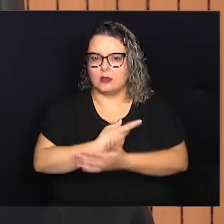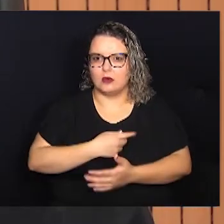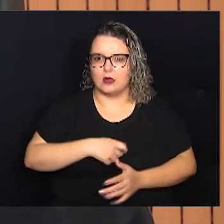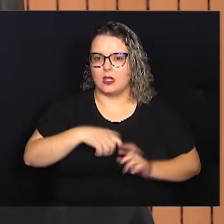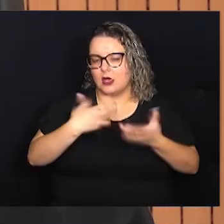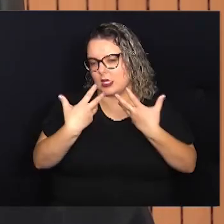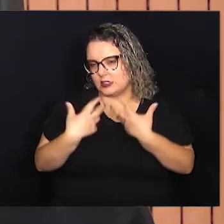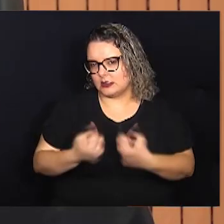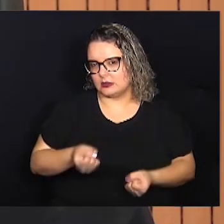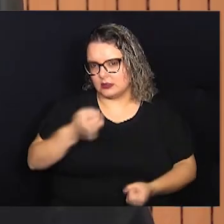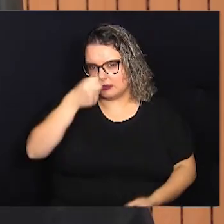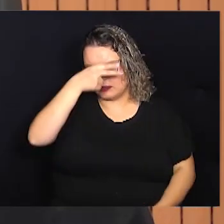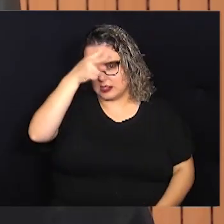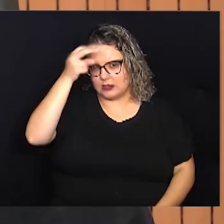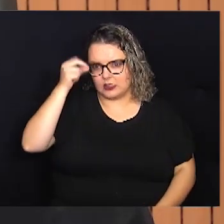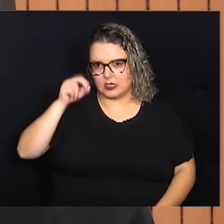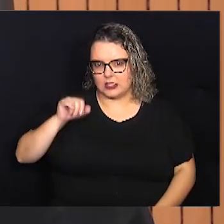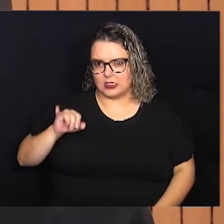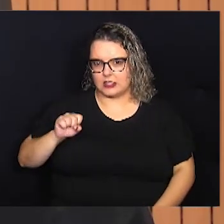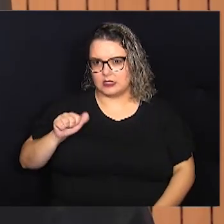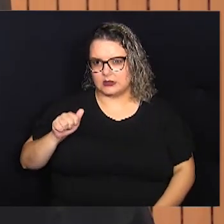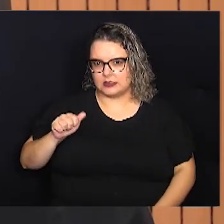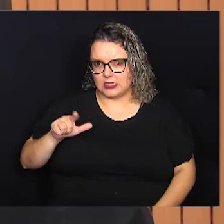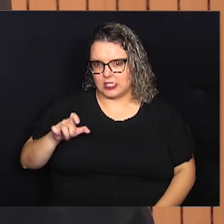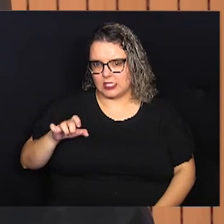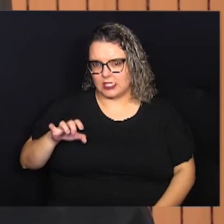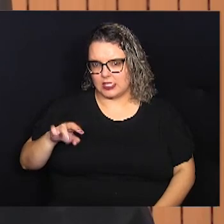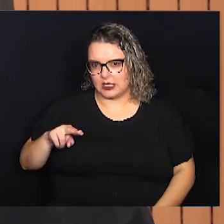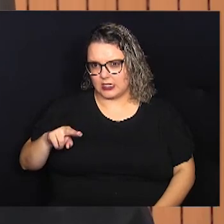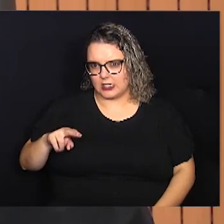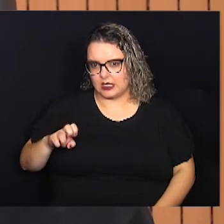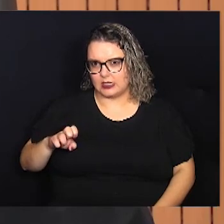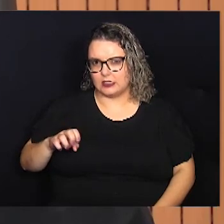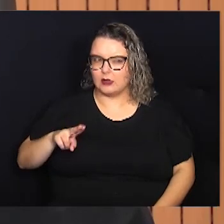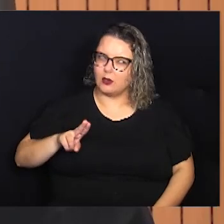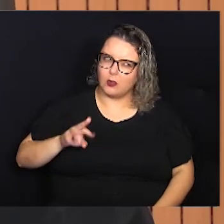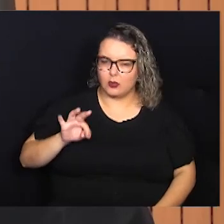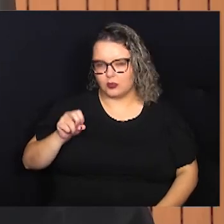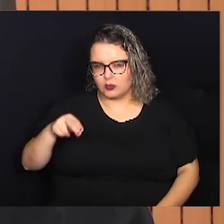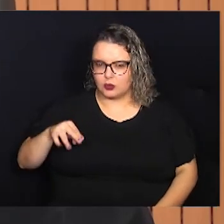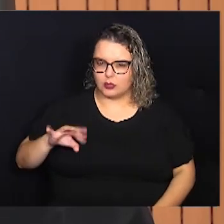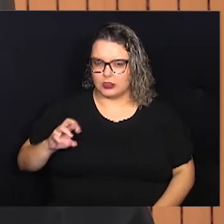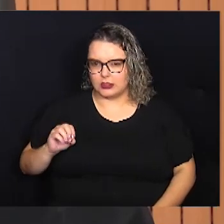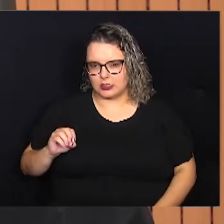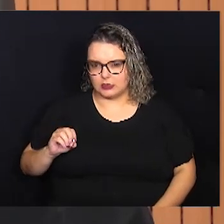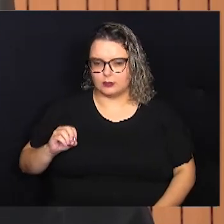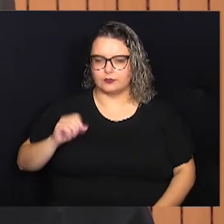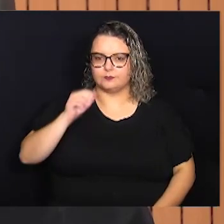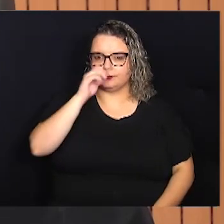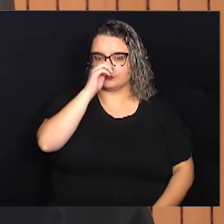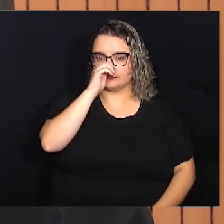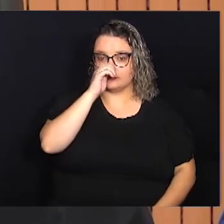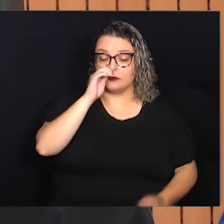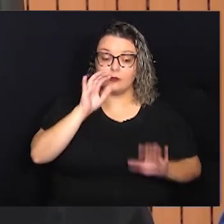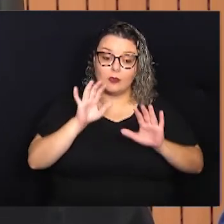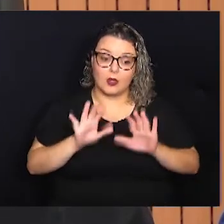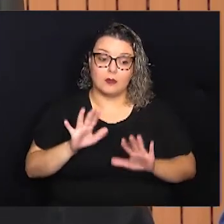Isalene Tiene. Eu, ou o prefeito Toninho, acho que já foi a prefeita Isalene Tiene.